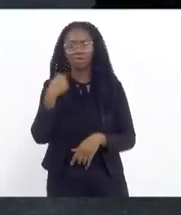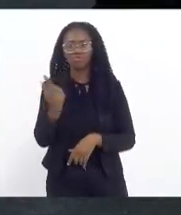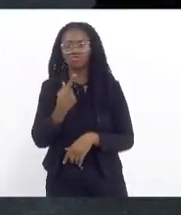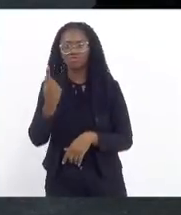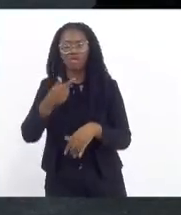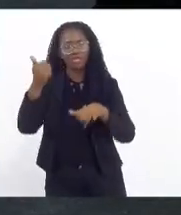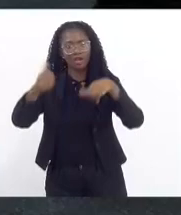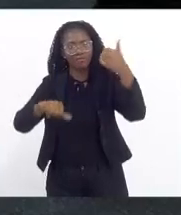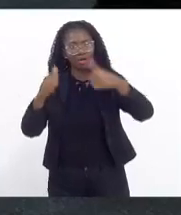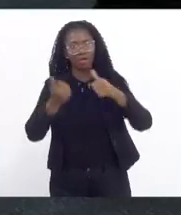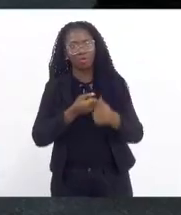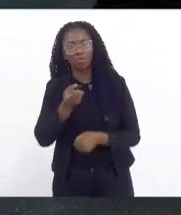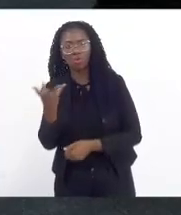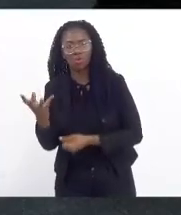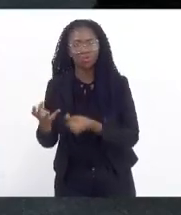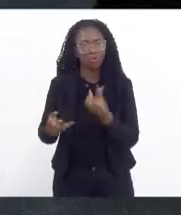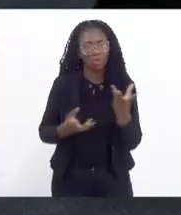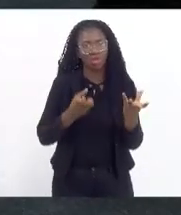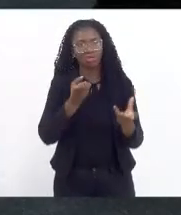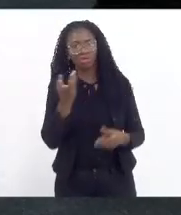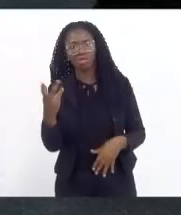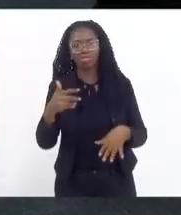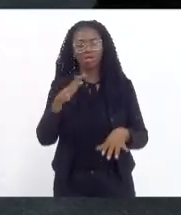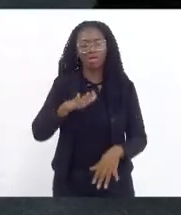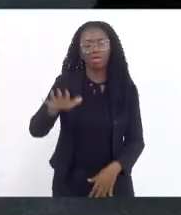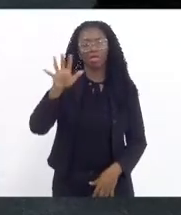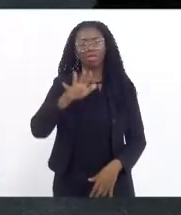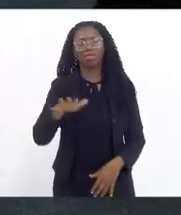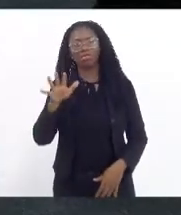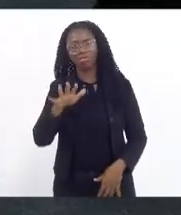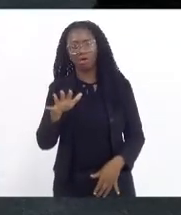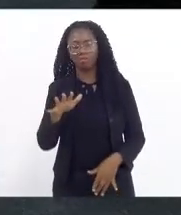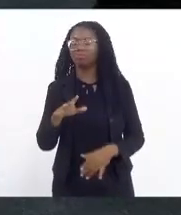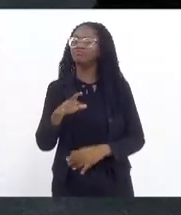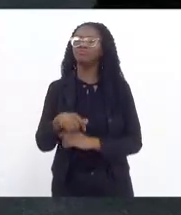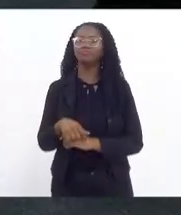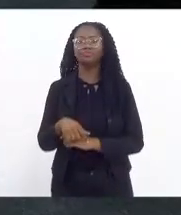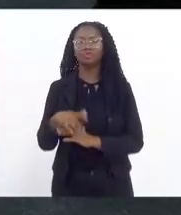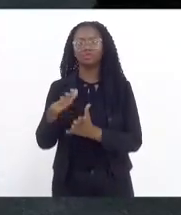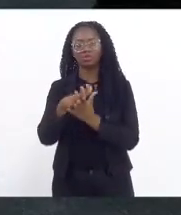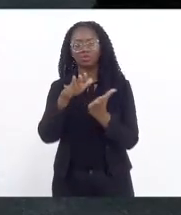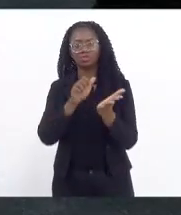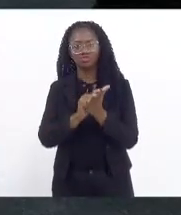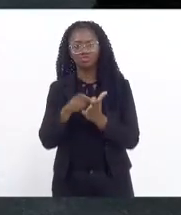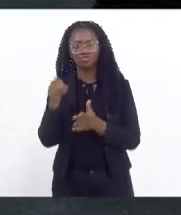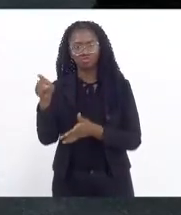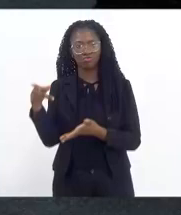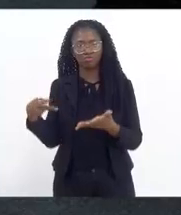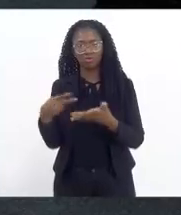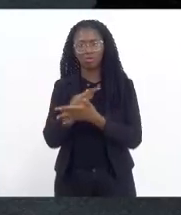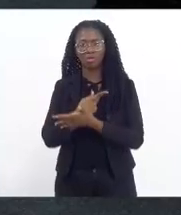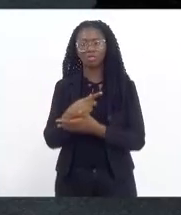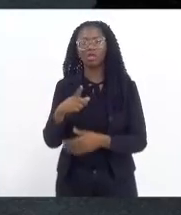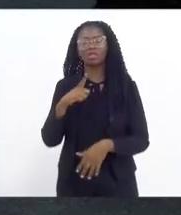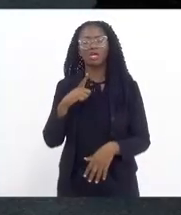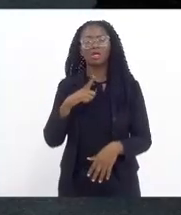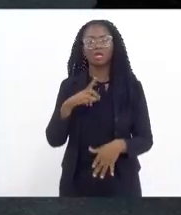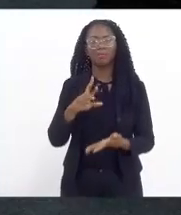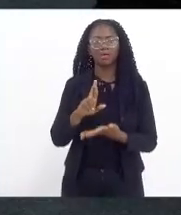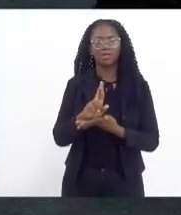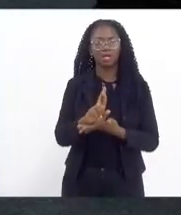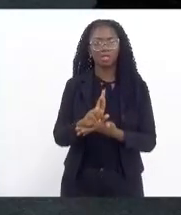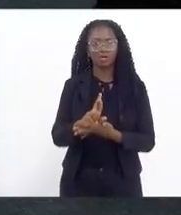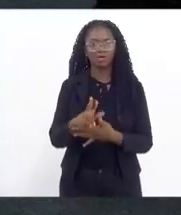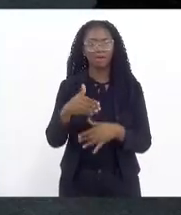o quantitativo total dos registros de ocorrência, as mulheres representam mais da metade do